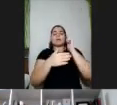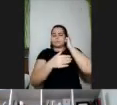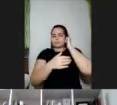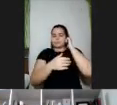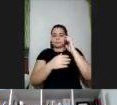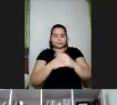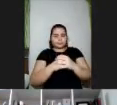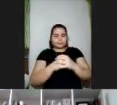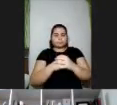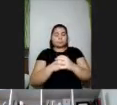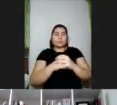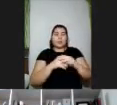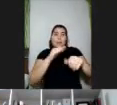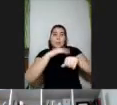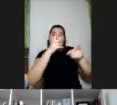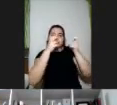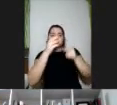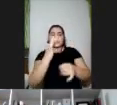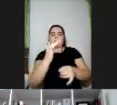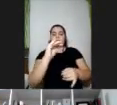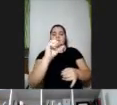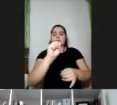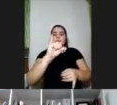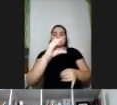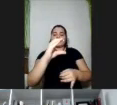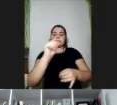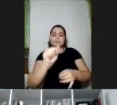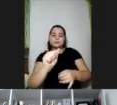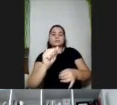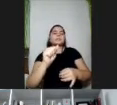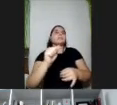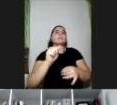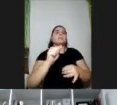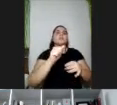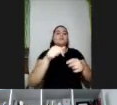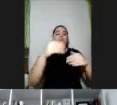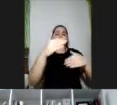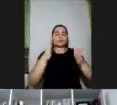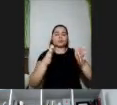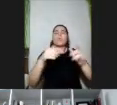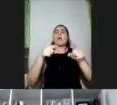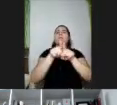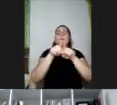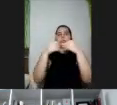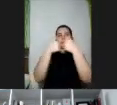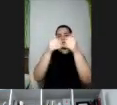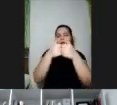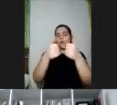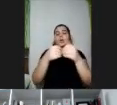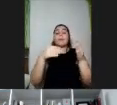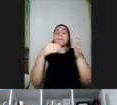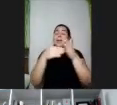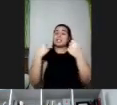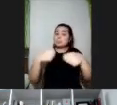mais perceptíveis no primeiro olhar, as arquitetônicas e aí no transporte, como barreiras que precisam ser